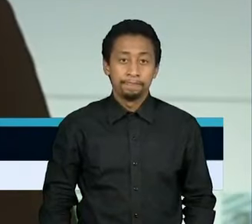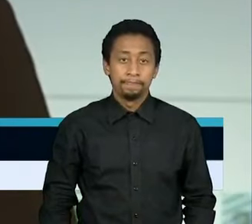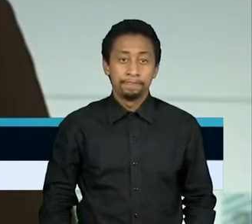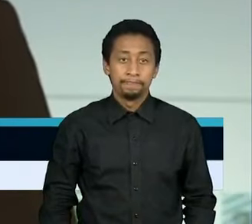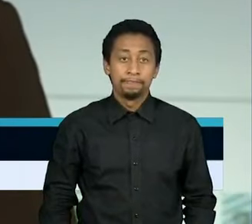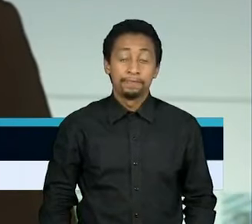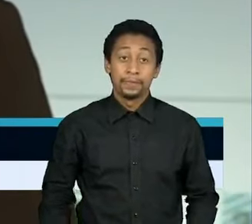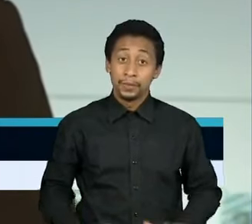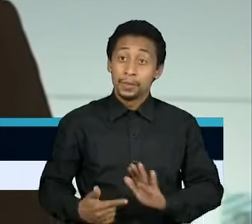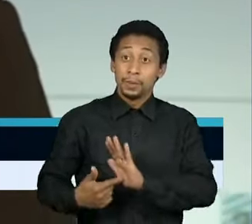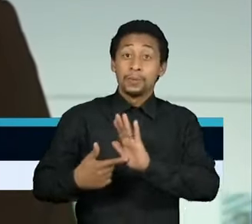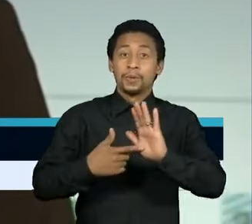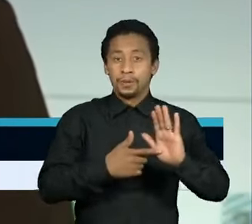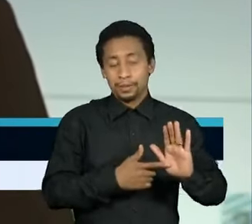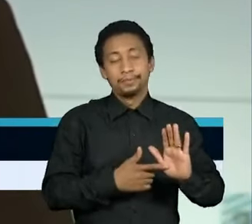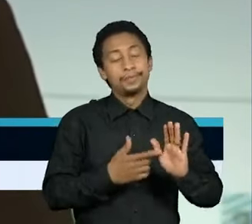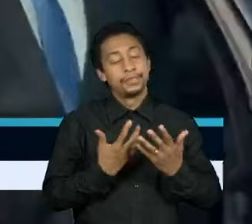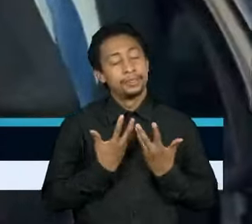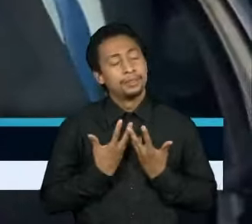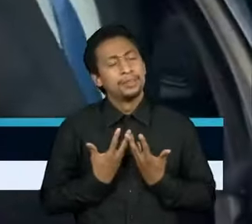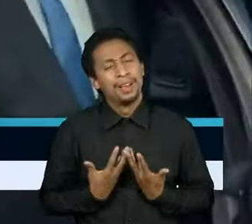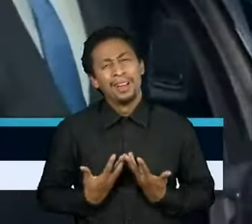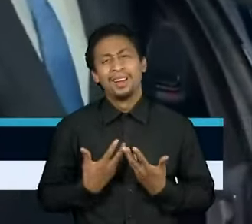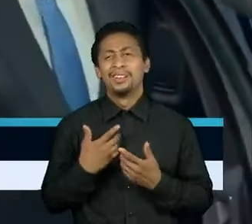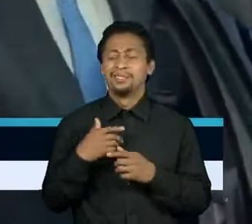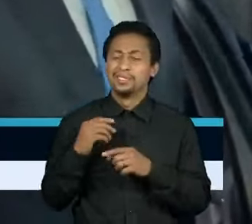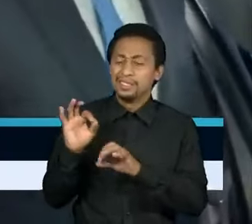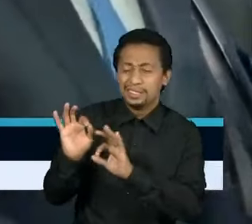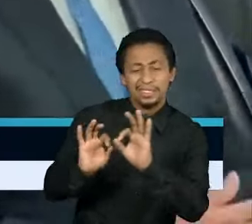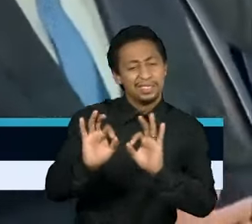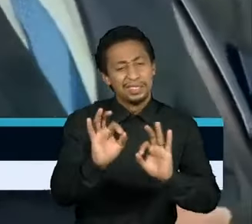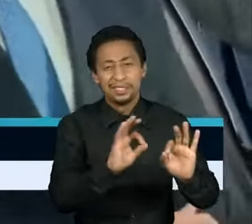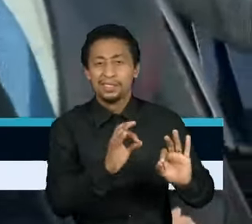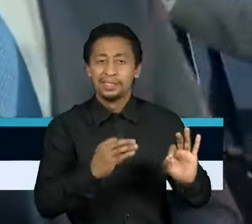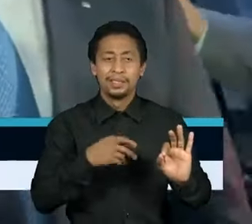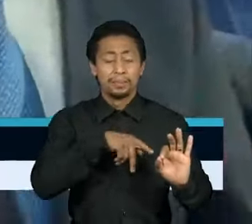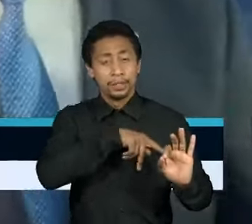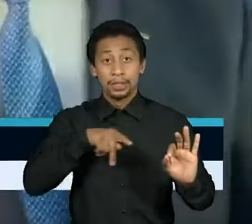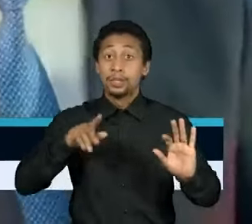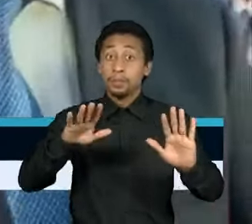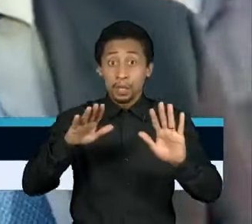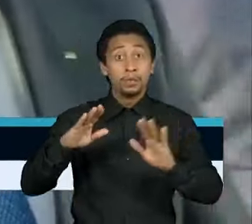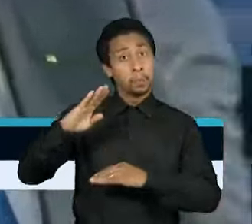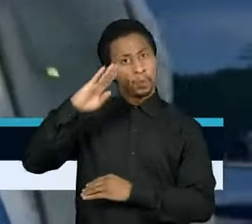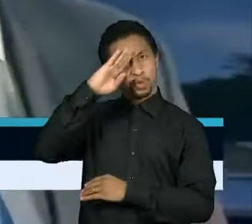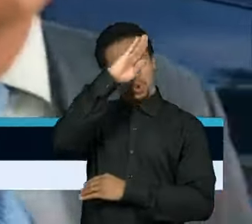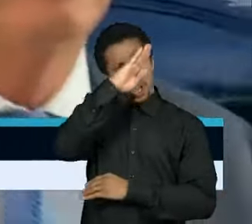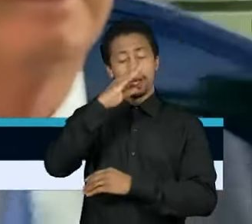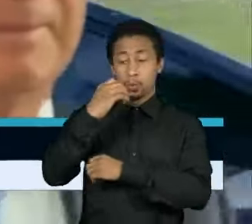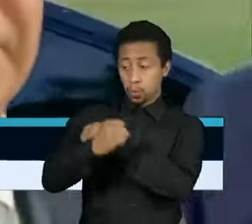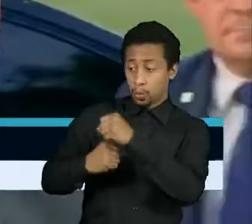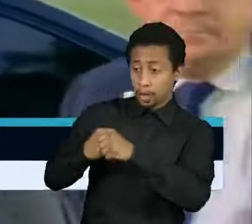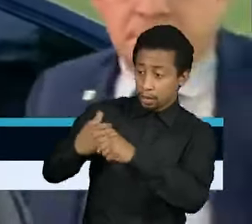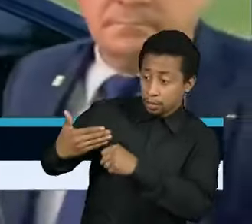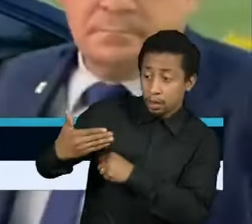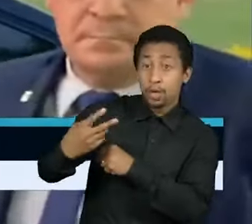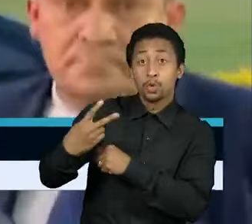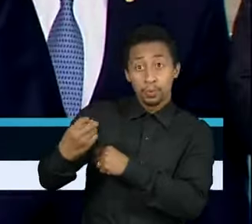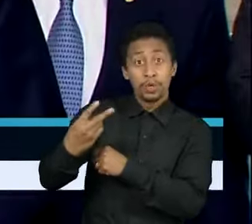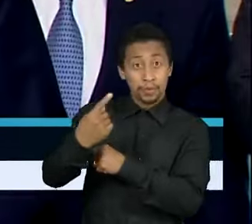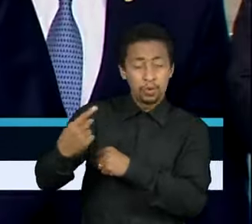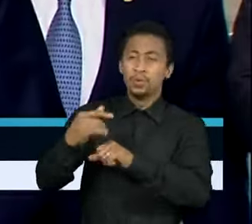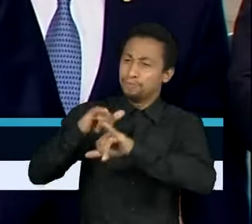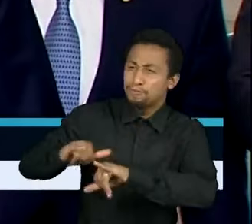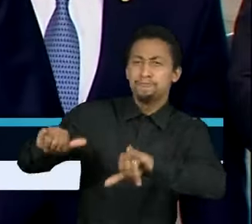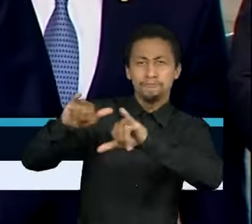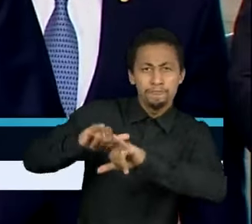Apesar de dizer que está cansado do CARB, Bolsonaro passou 2021 em ritmo de campanha. O ato final foi a